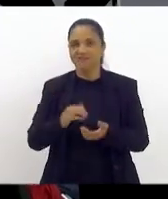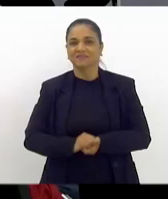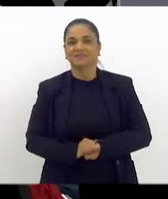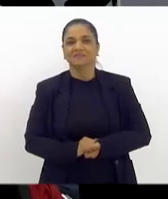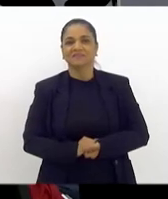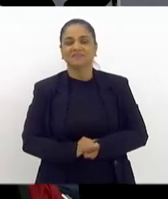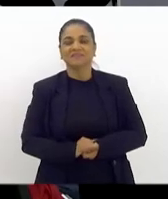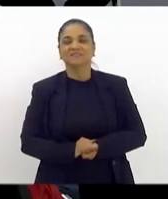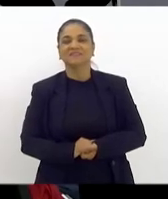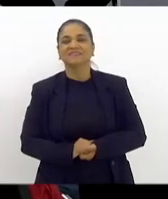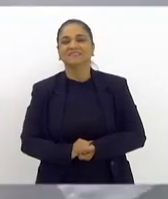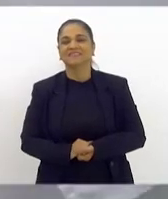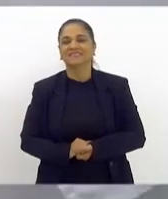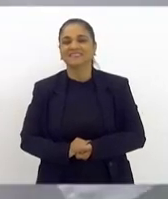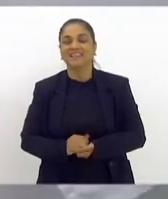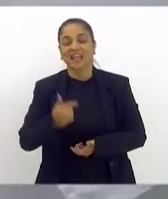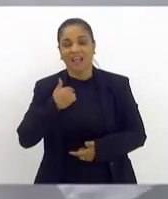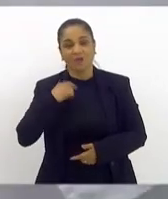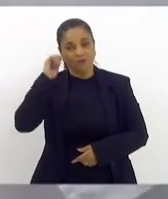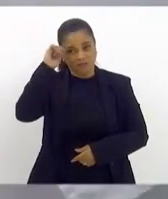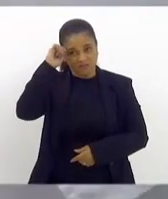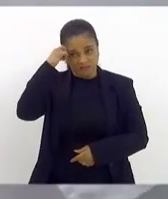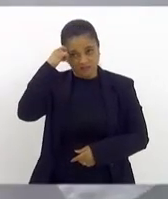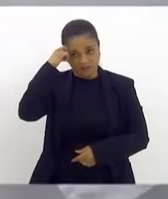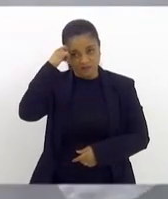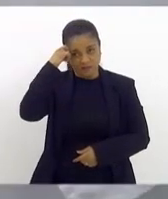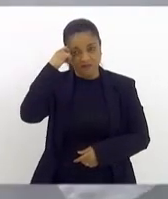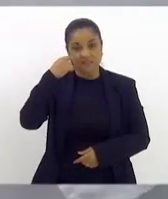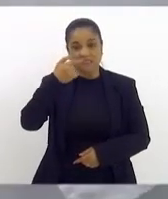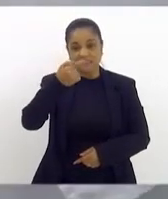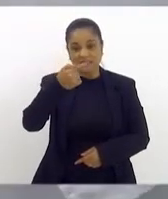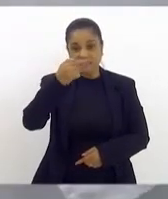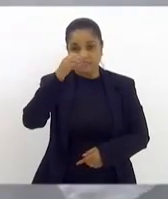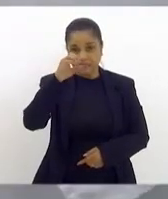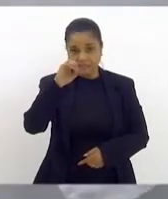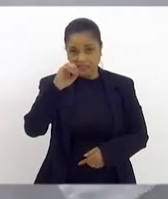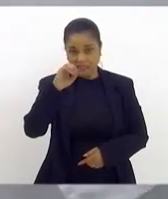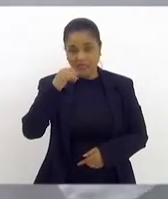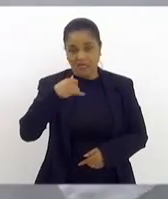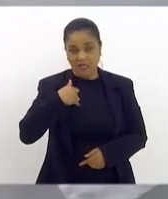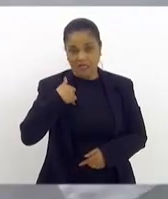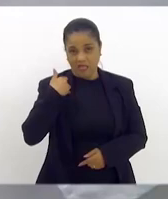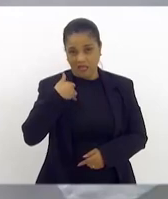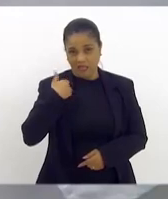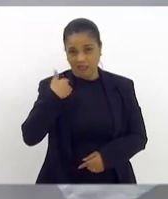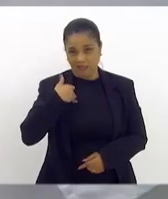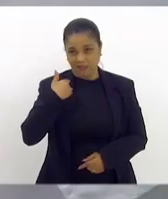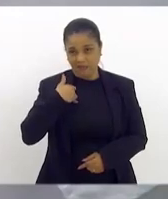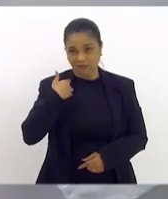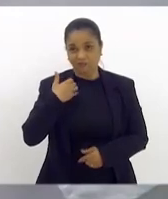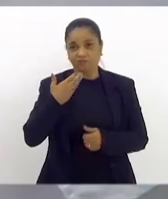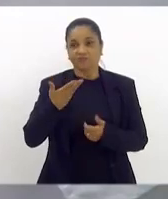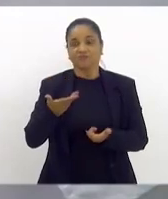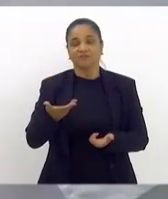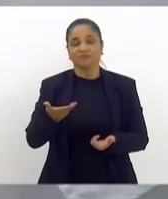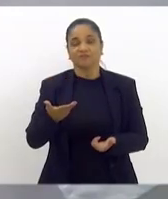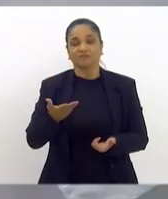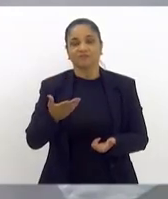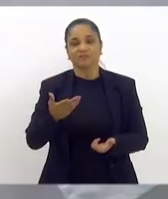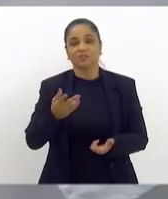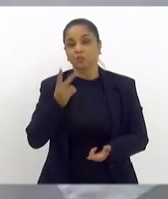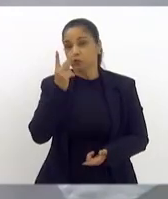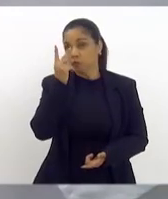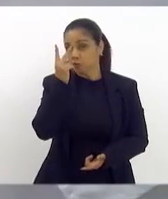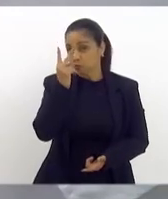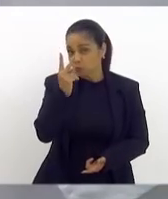É isso aí. Sou negro, 70 anos e após concorrer duas